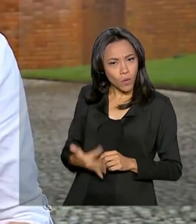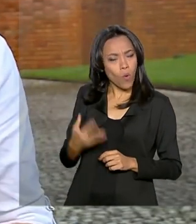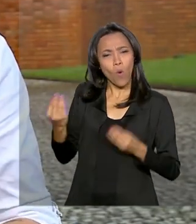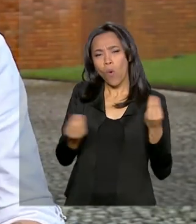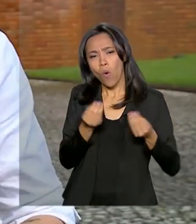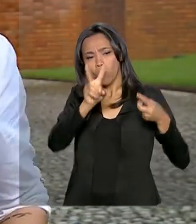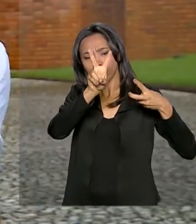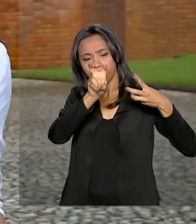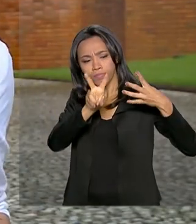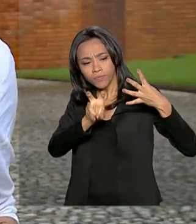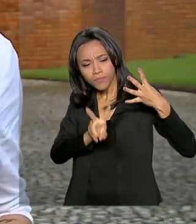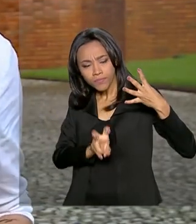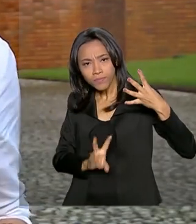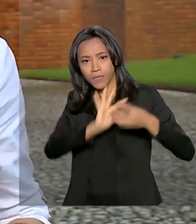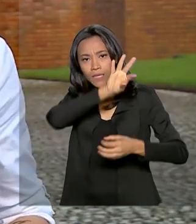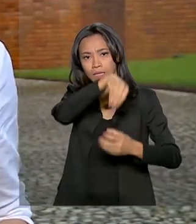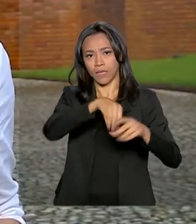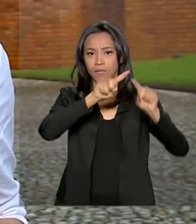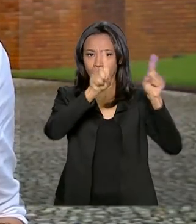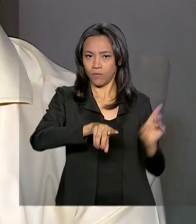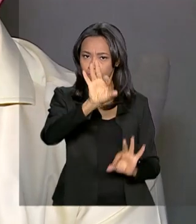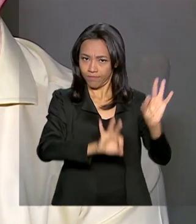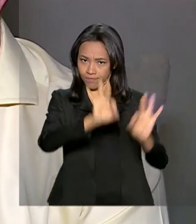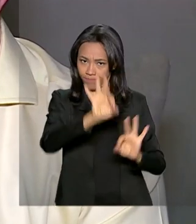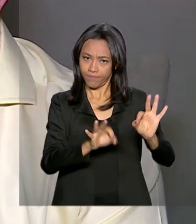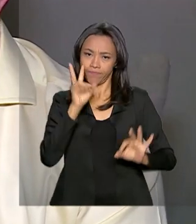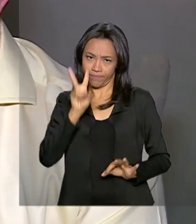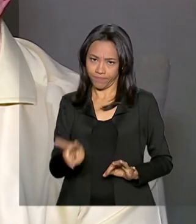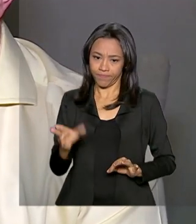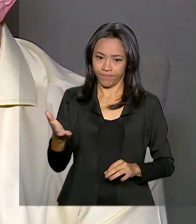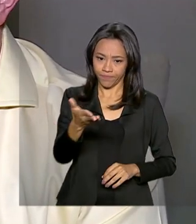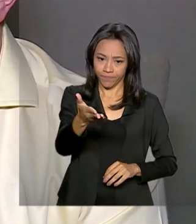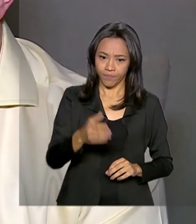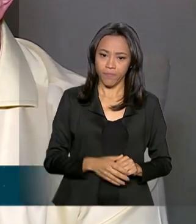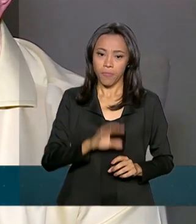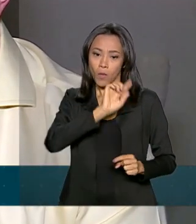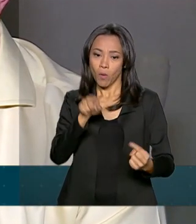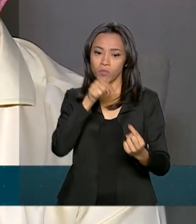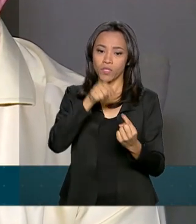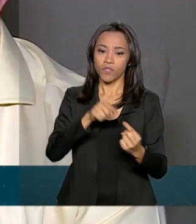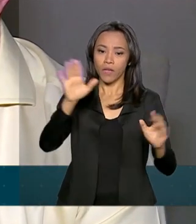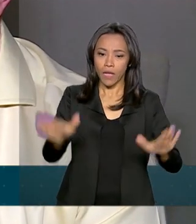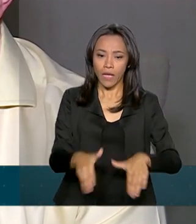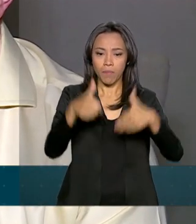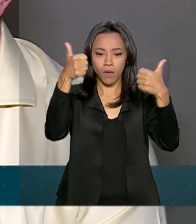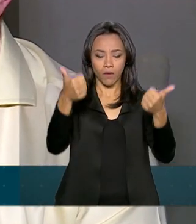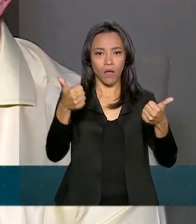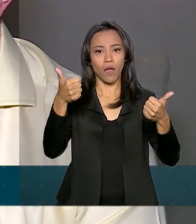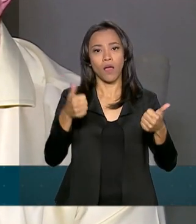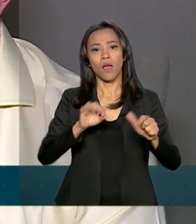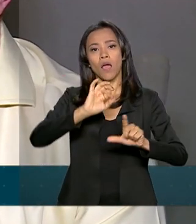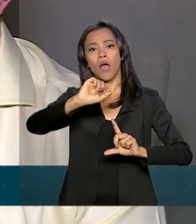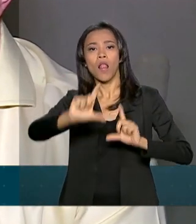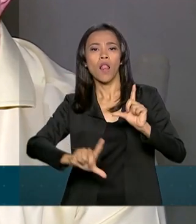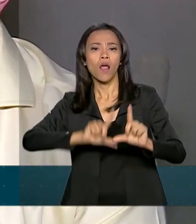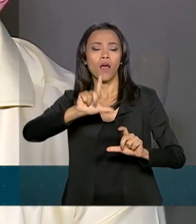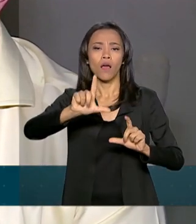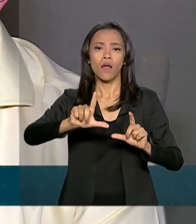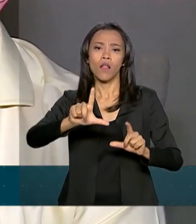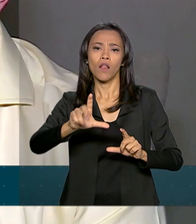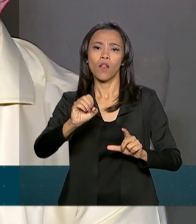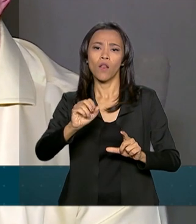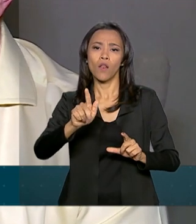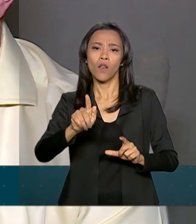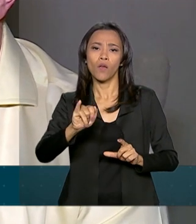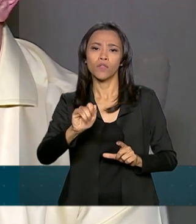tratados neste plano. Vamos ouvir. A ideia é melhorar a infraestrutura logística, a gente fala de portos, aeroportos, estradas.